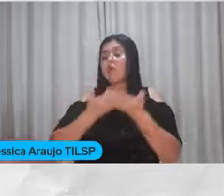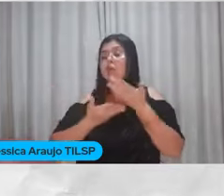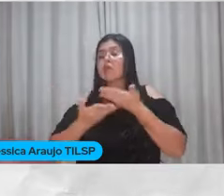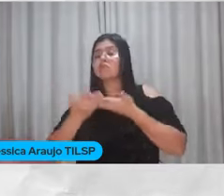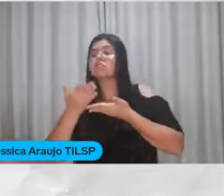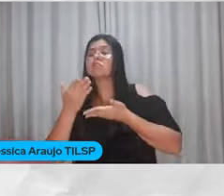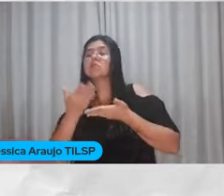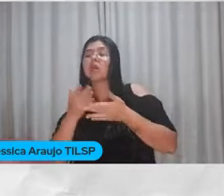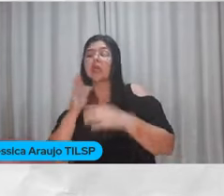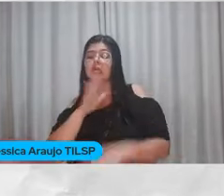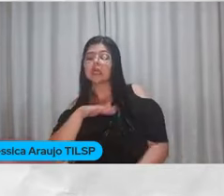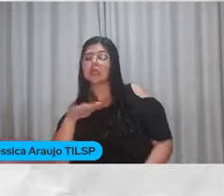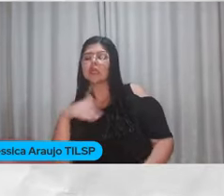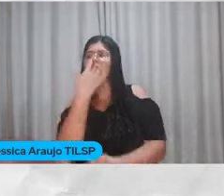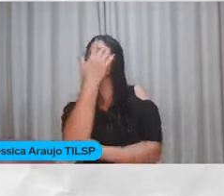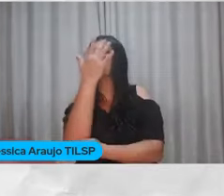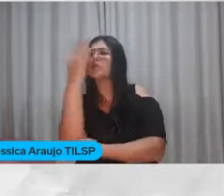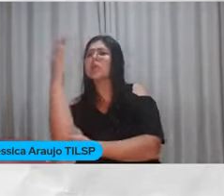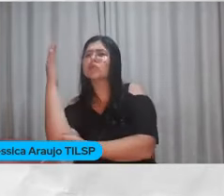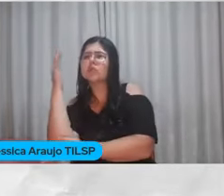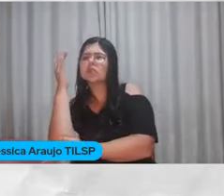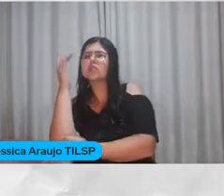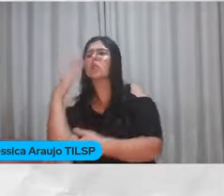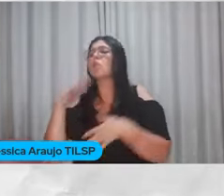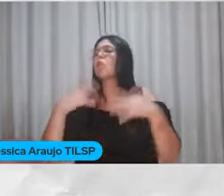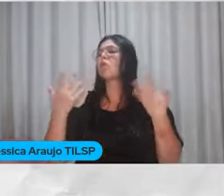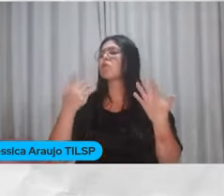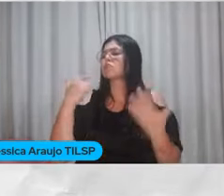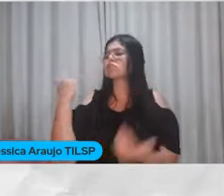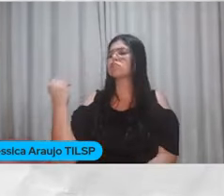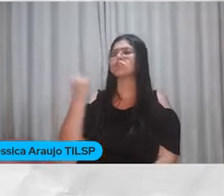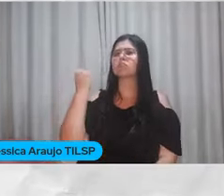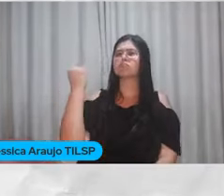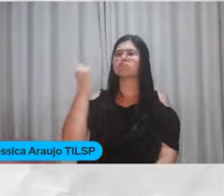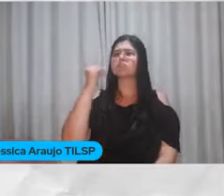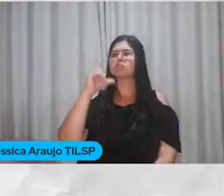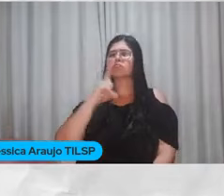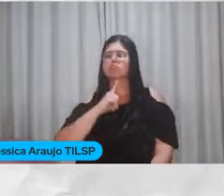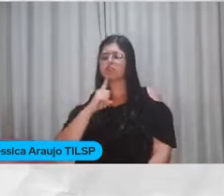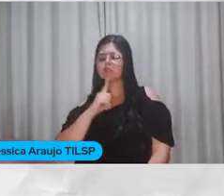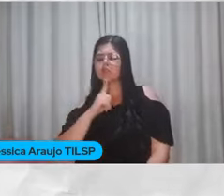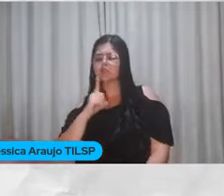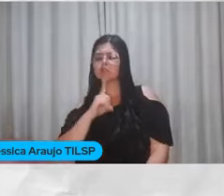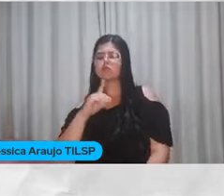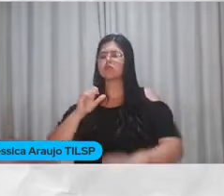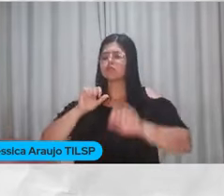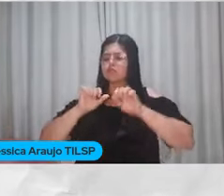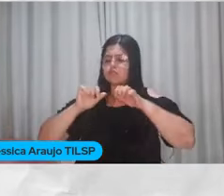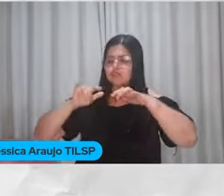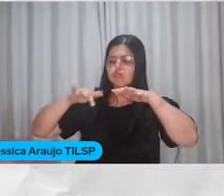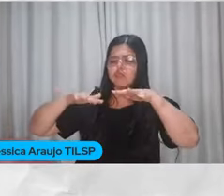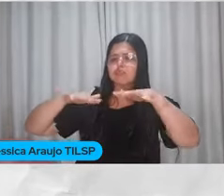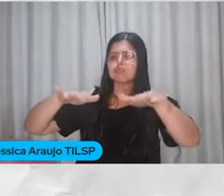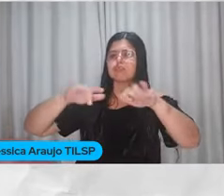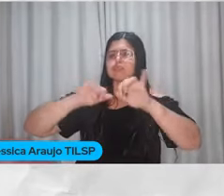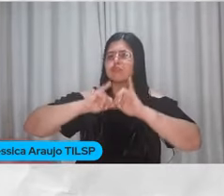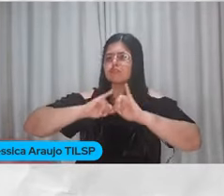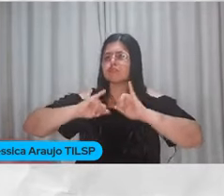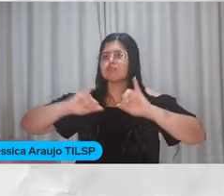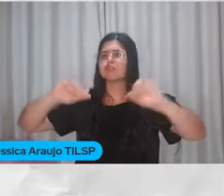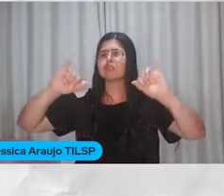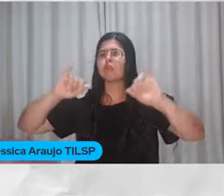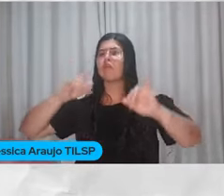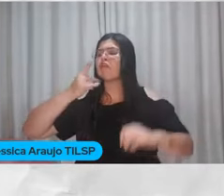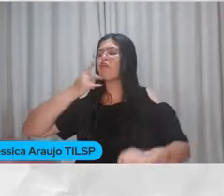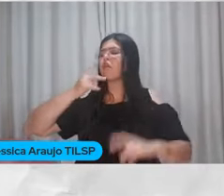Criança-natureza? Qual a importância disso? Por que tem sido tão divulgado? Tão falado,